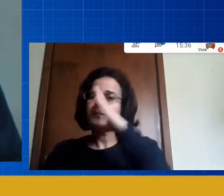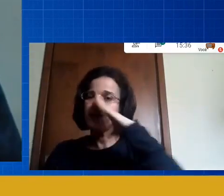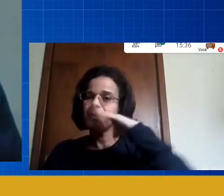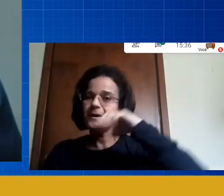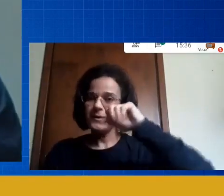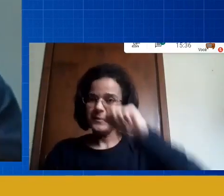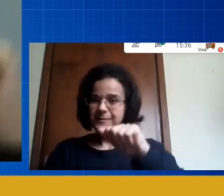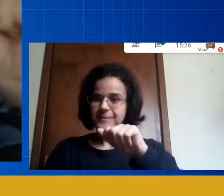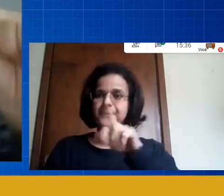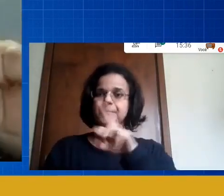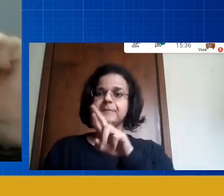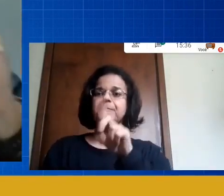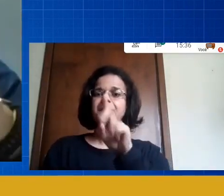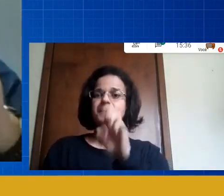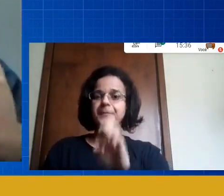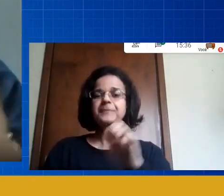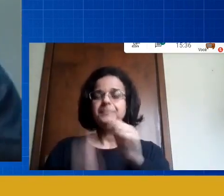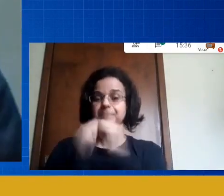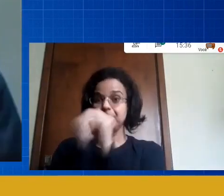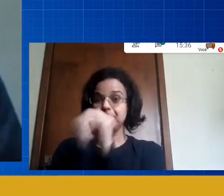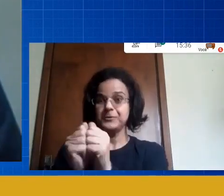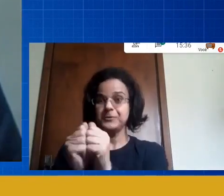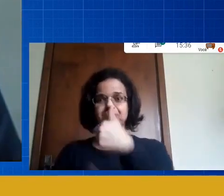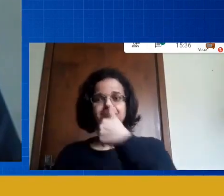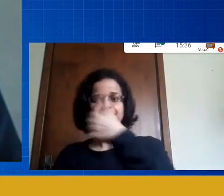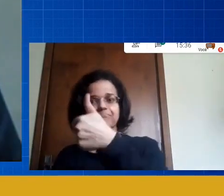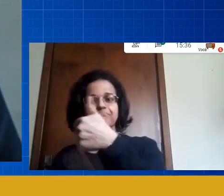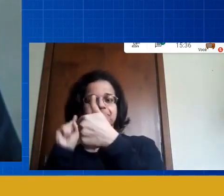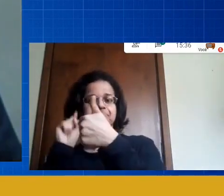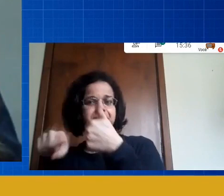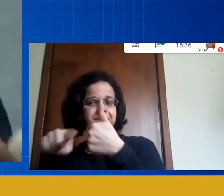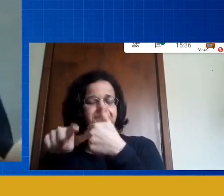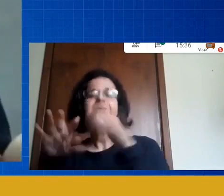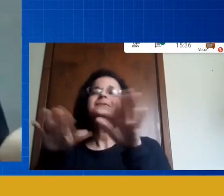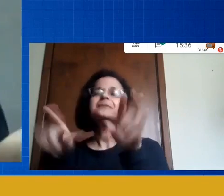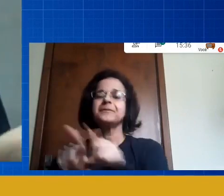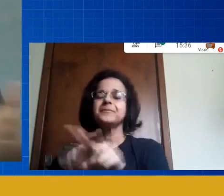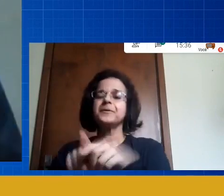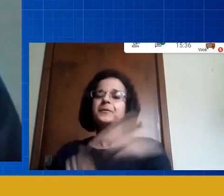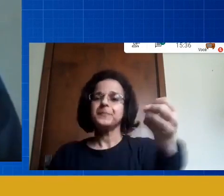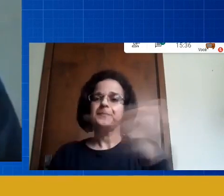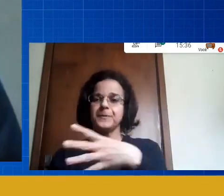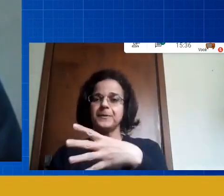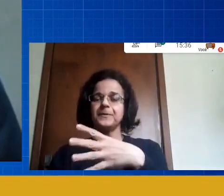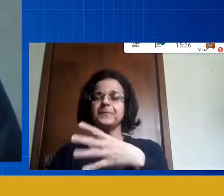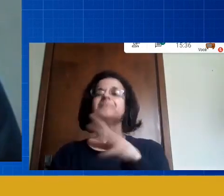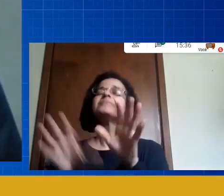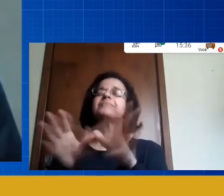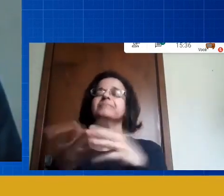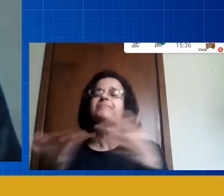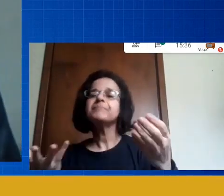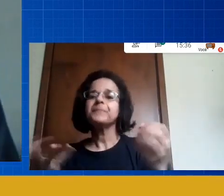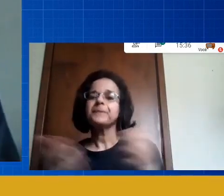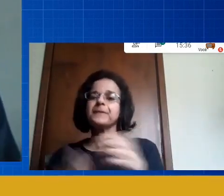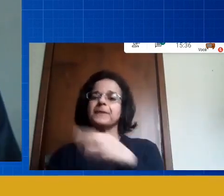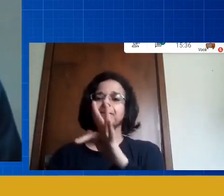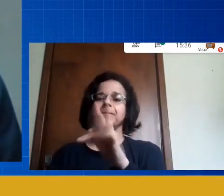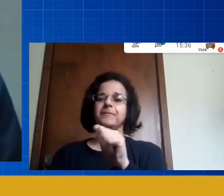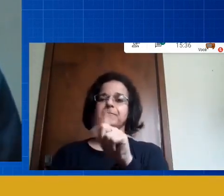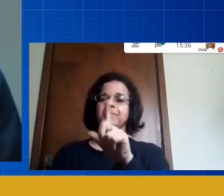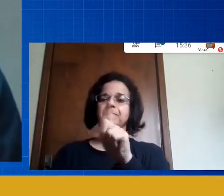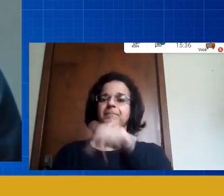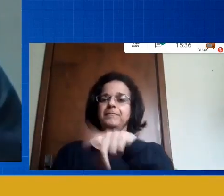pra poder seguir curtir essa nova rede lá é um programa que nós vamos fazer chamado falando de